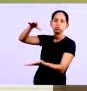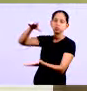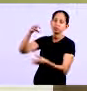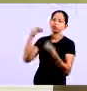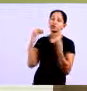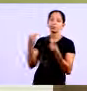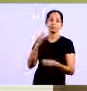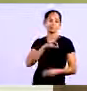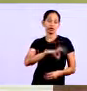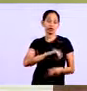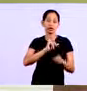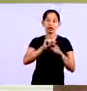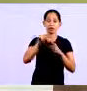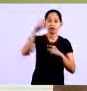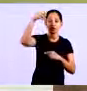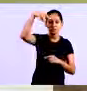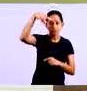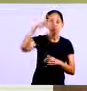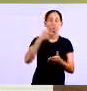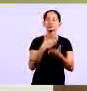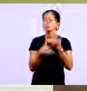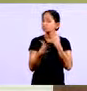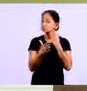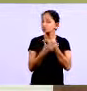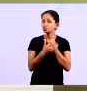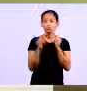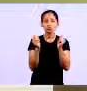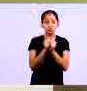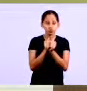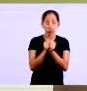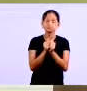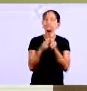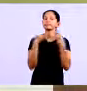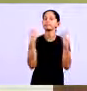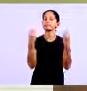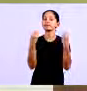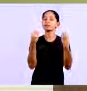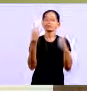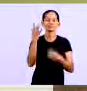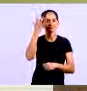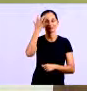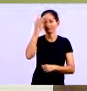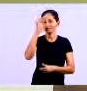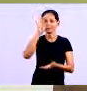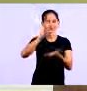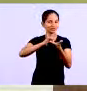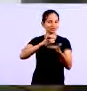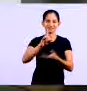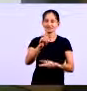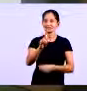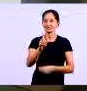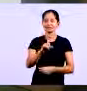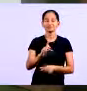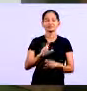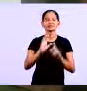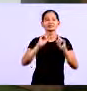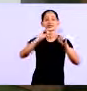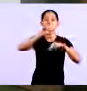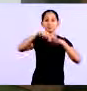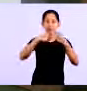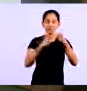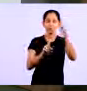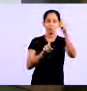ário de aluguel energia elétrica enfim todas as despesas você não vai ter apurado exatamente você não vai saber e que que acontece chega no final do mês